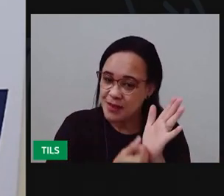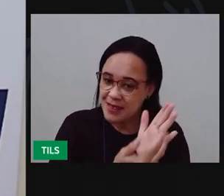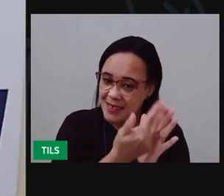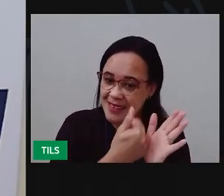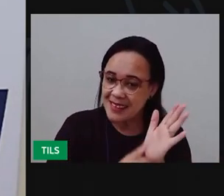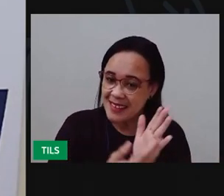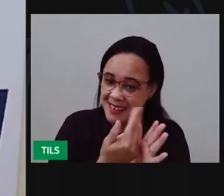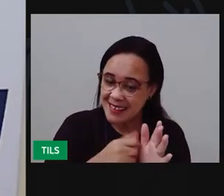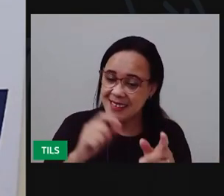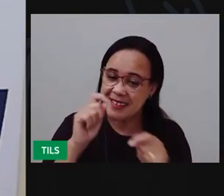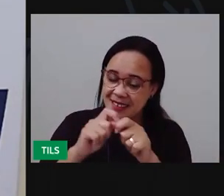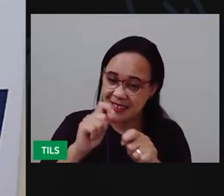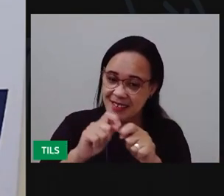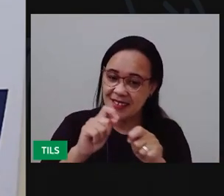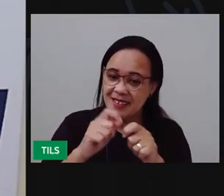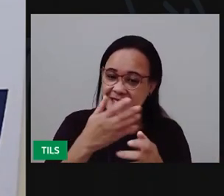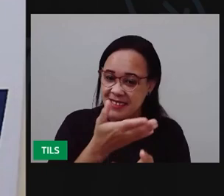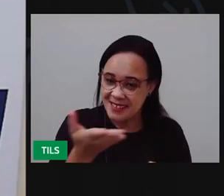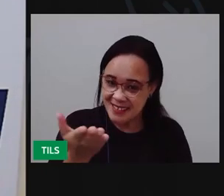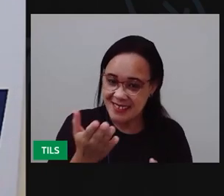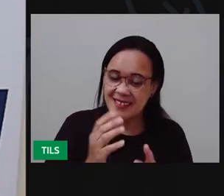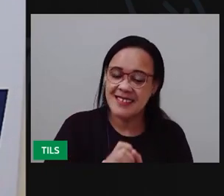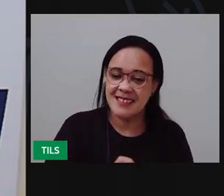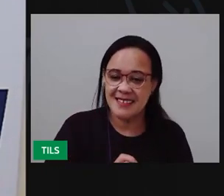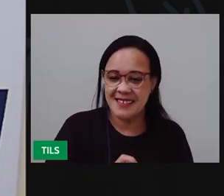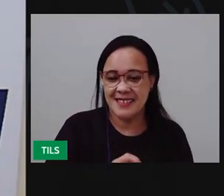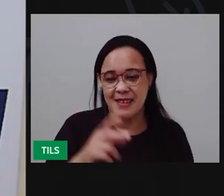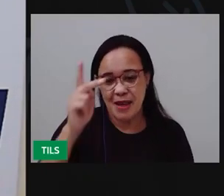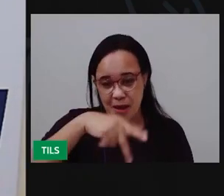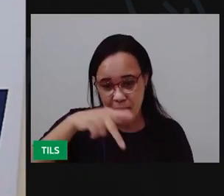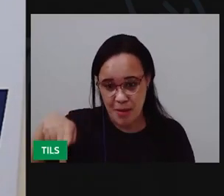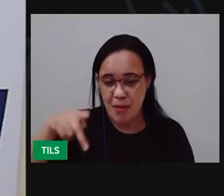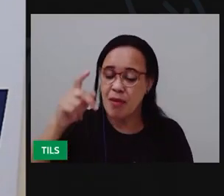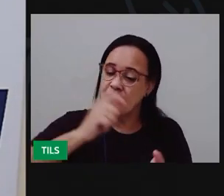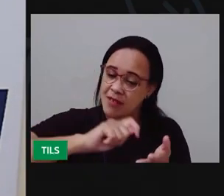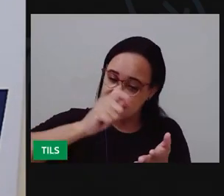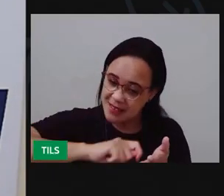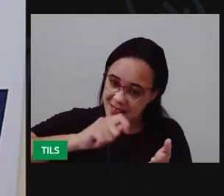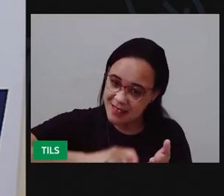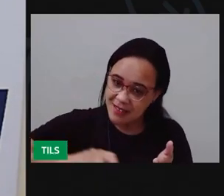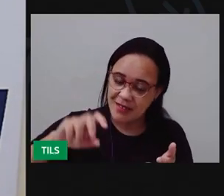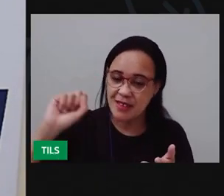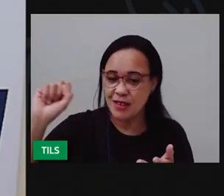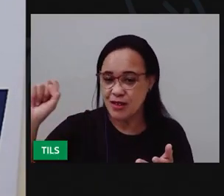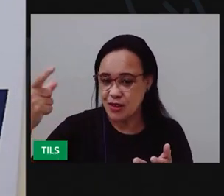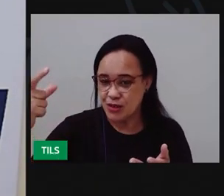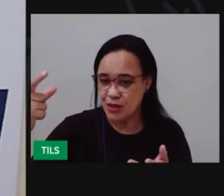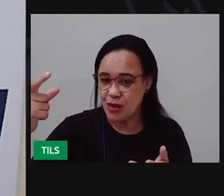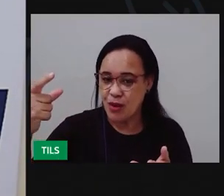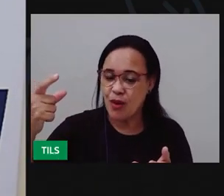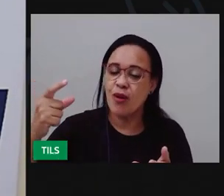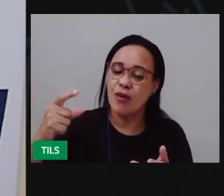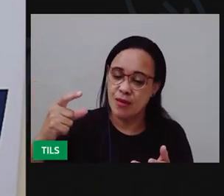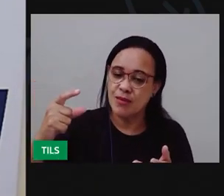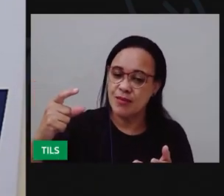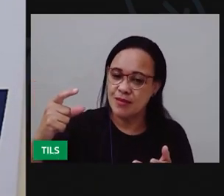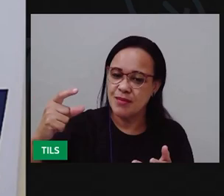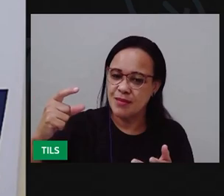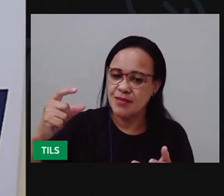você fez. Eu vou escrever aqui, né? Que eu desenhei um sol. Então, vou escrever aqui,